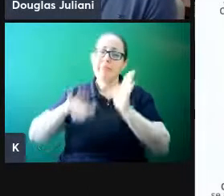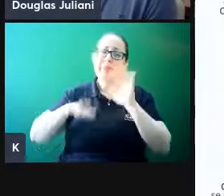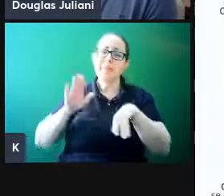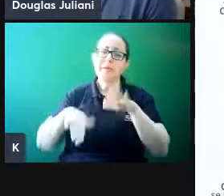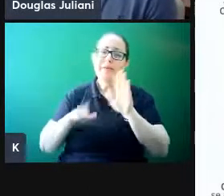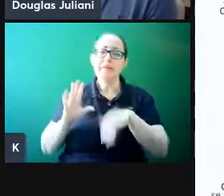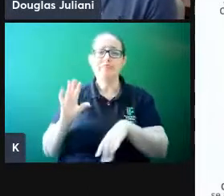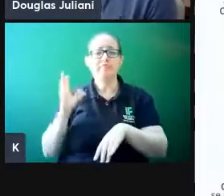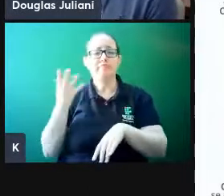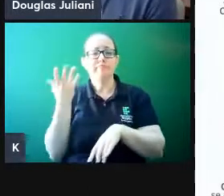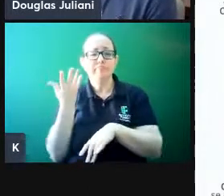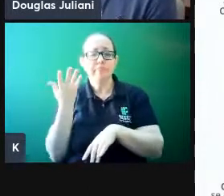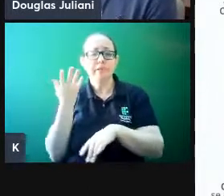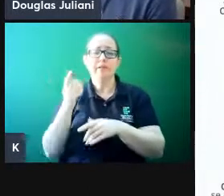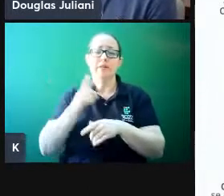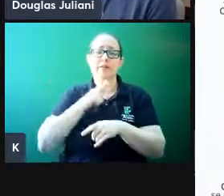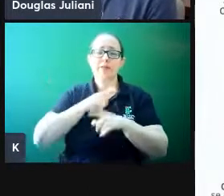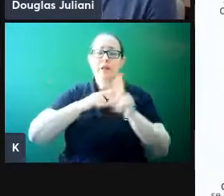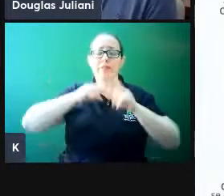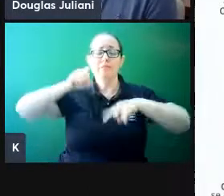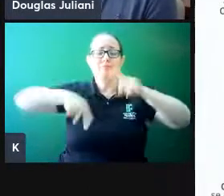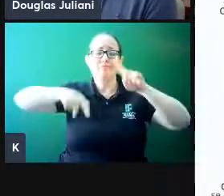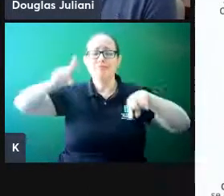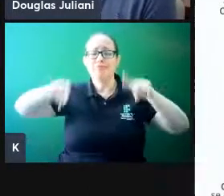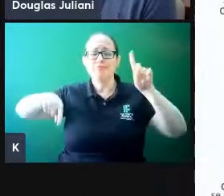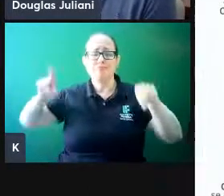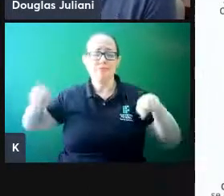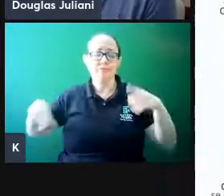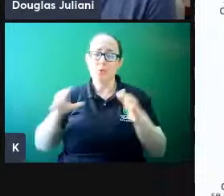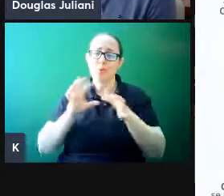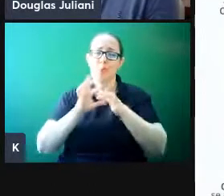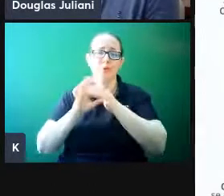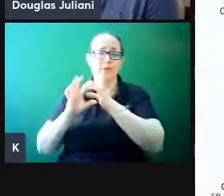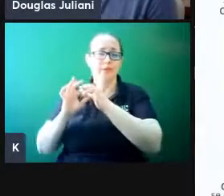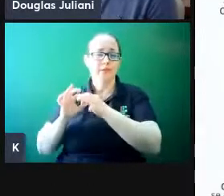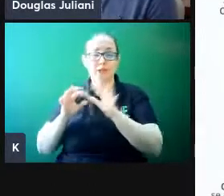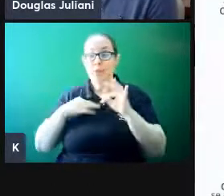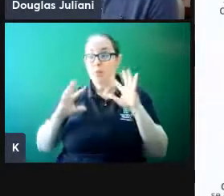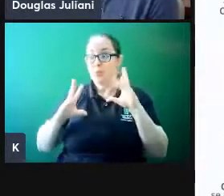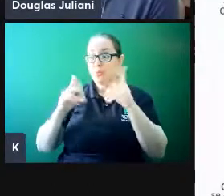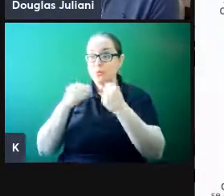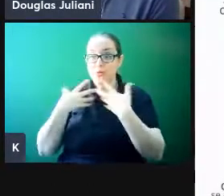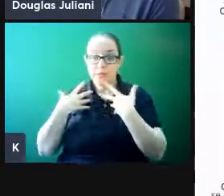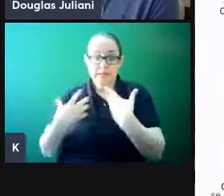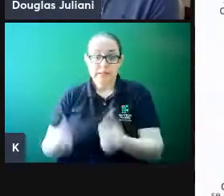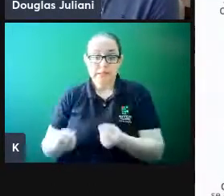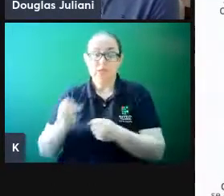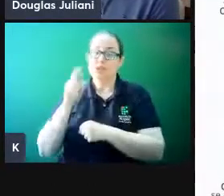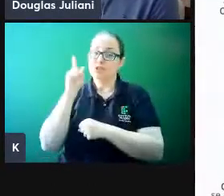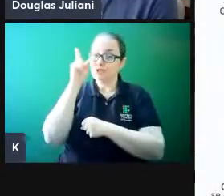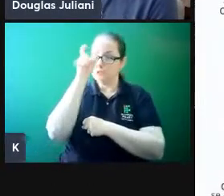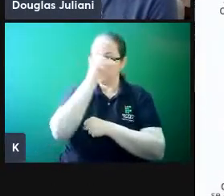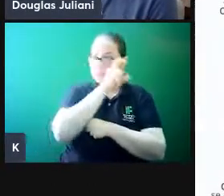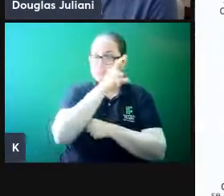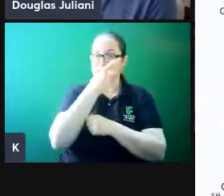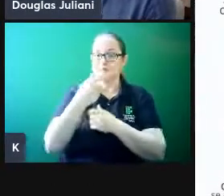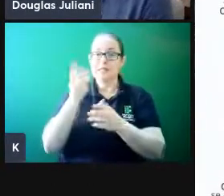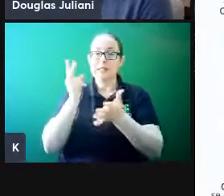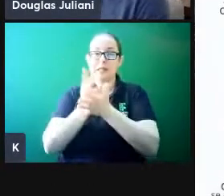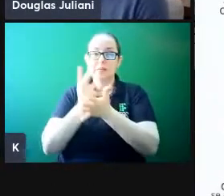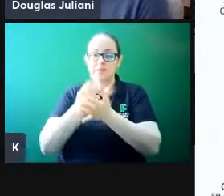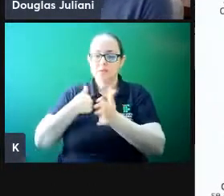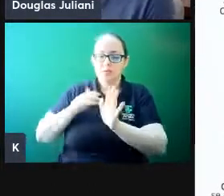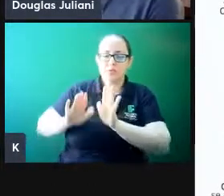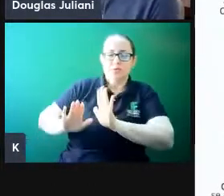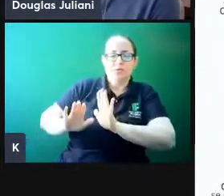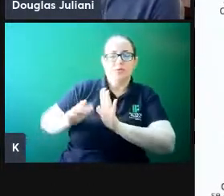níveis diferentes em cada contexto, nem sempre a gente vai abraçar todos, nem sempre a gente vai ficar na defensiva